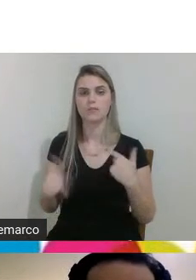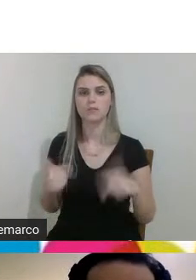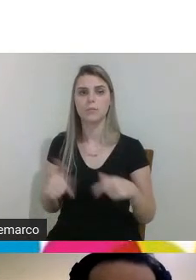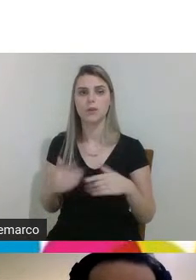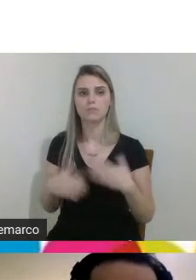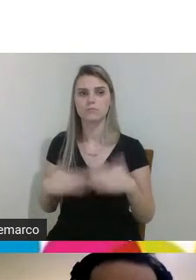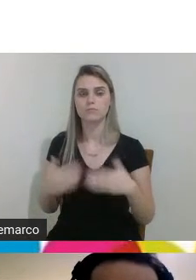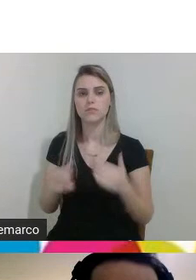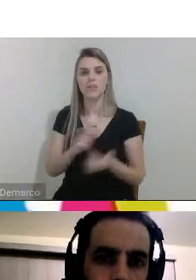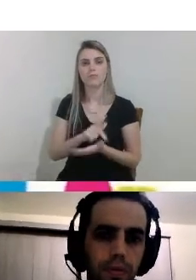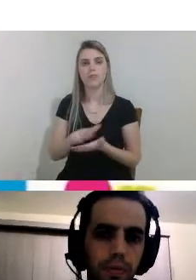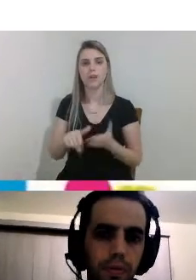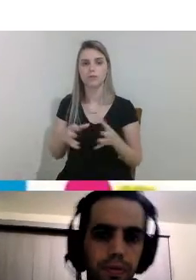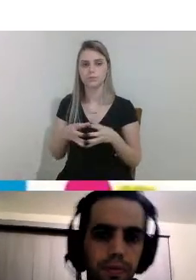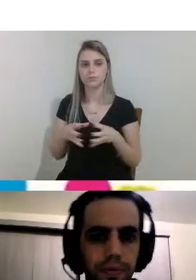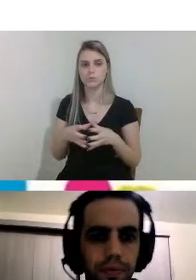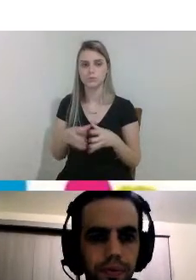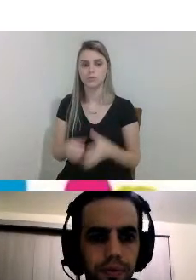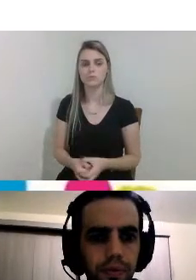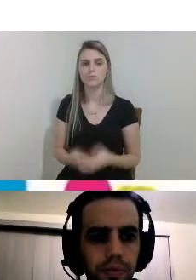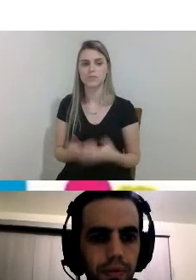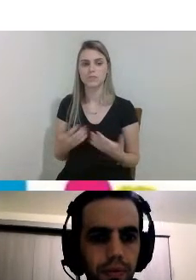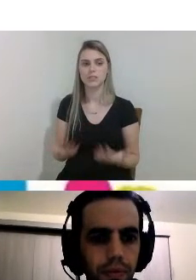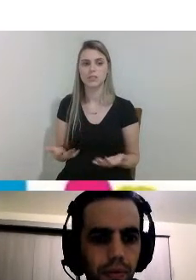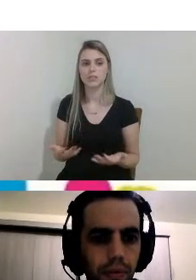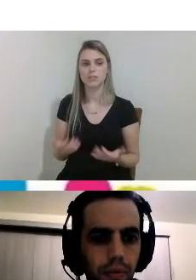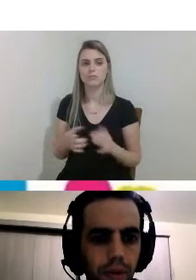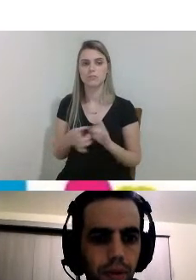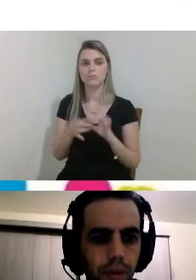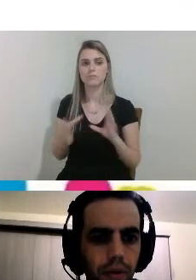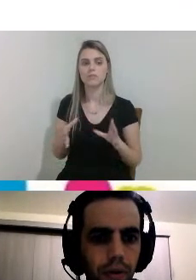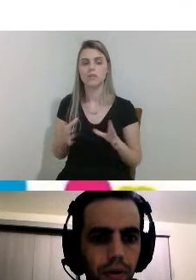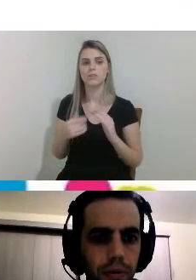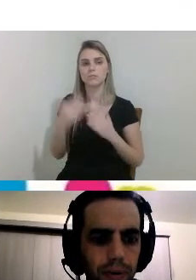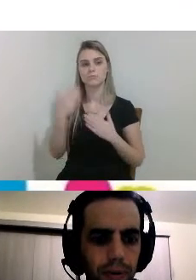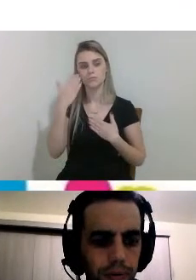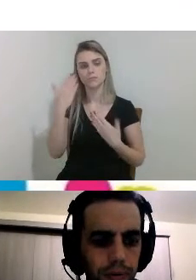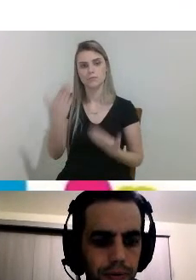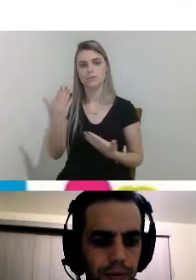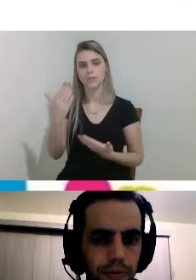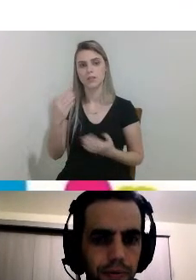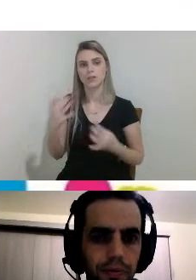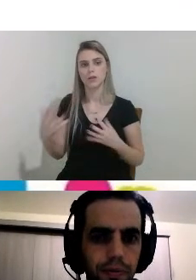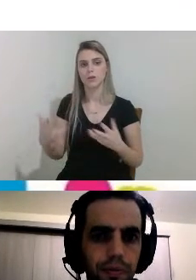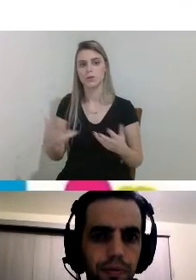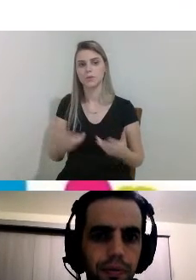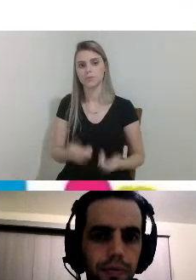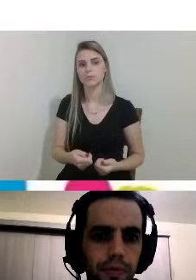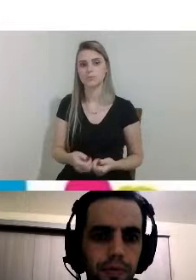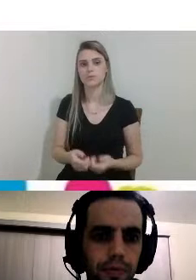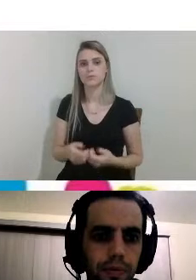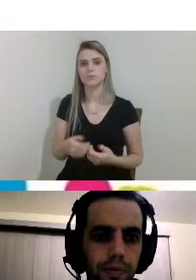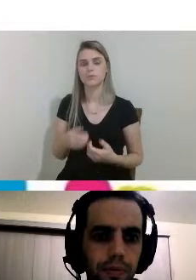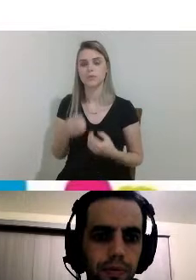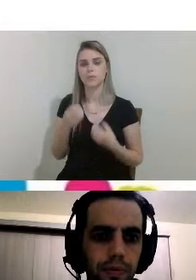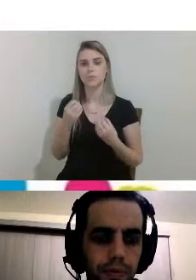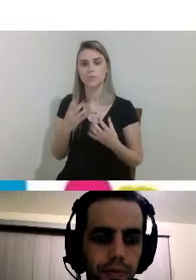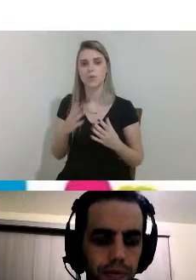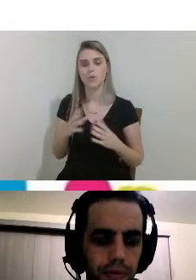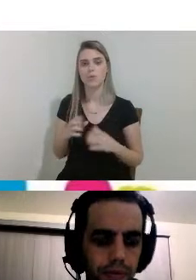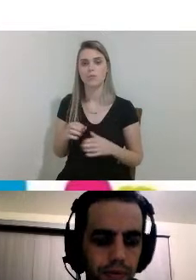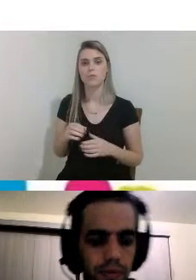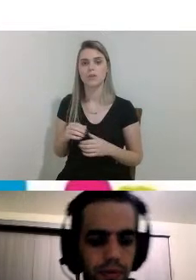vários grupos aí tá então eu deixo aqui meu agradecimento muito obrigado a todos aí tá um excelente evento aí